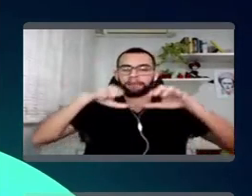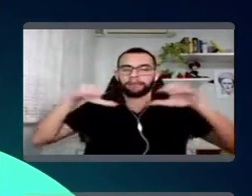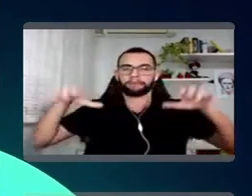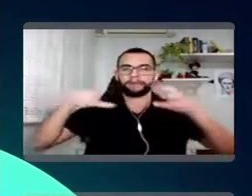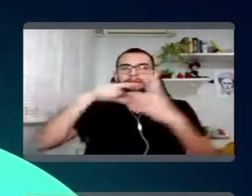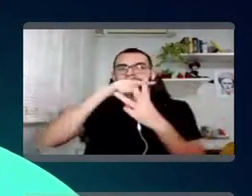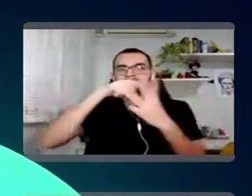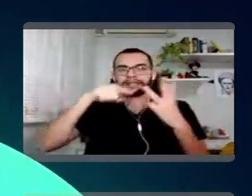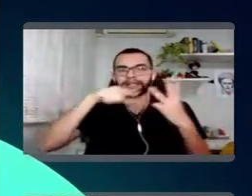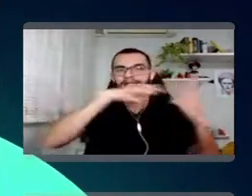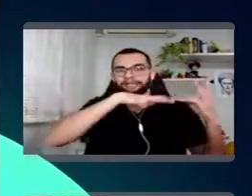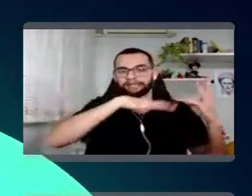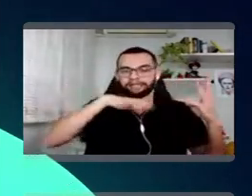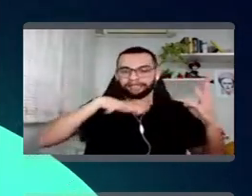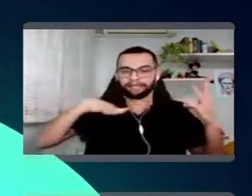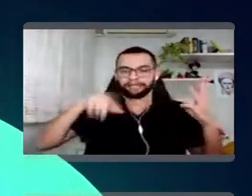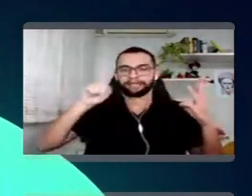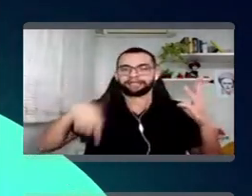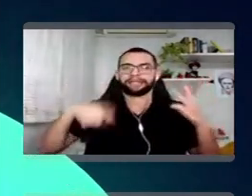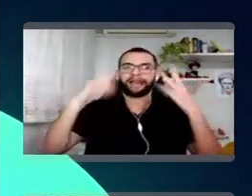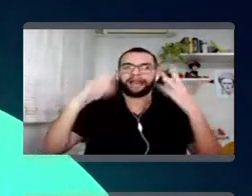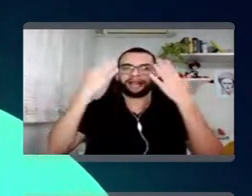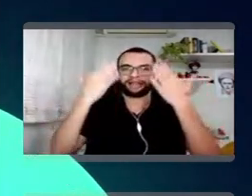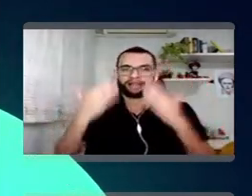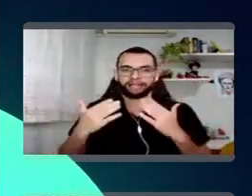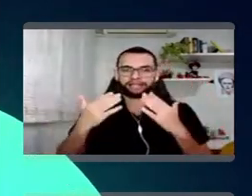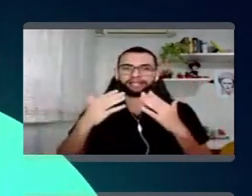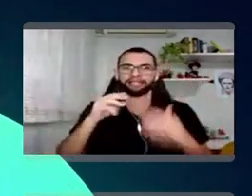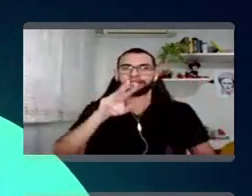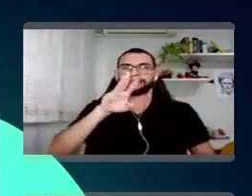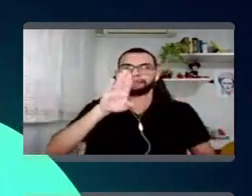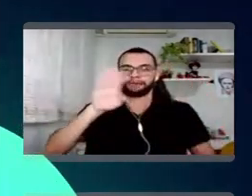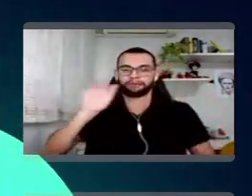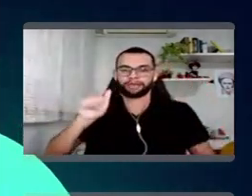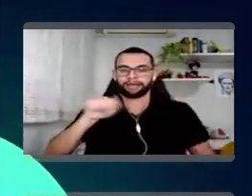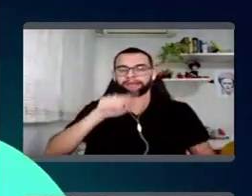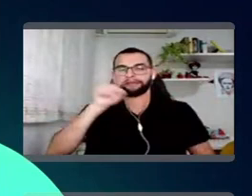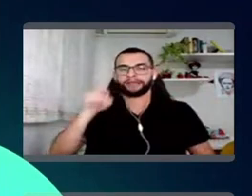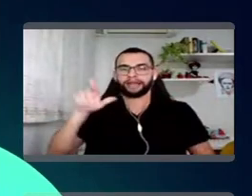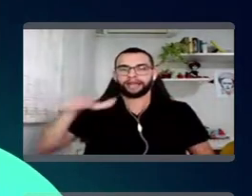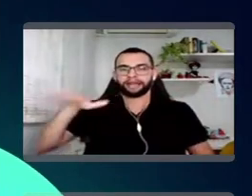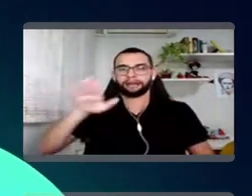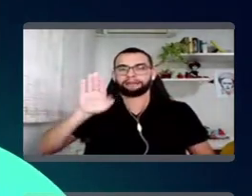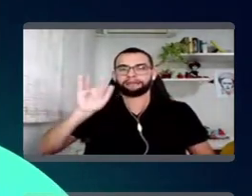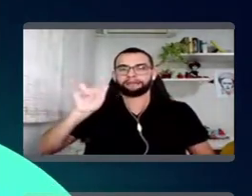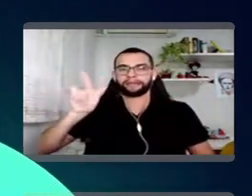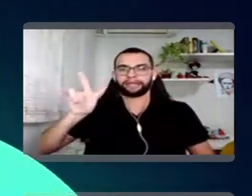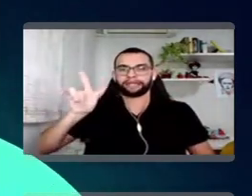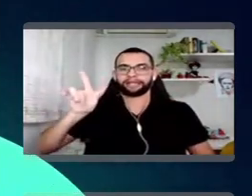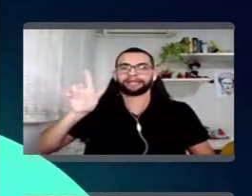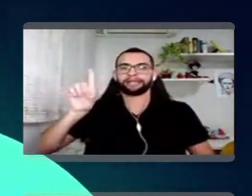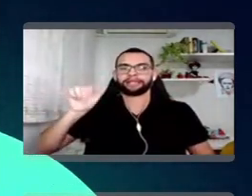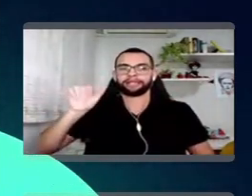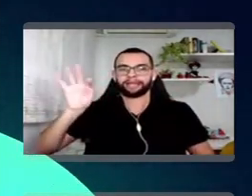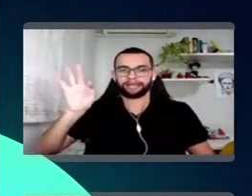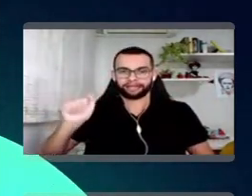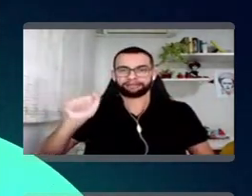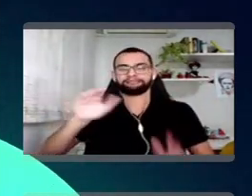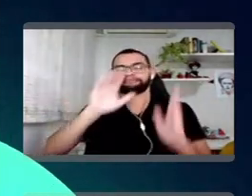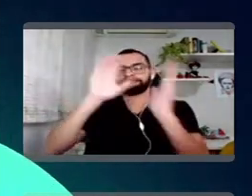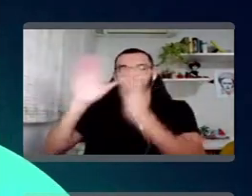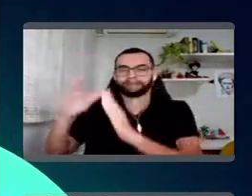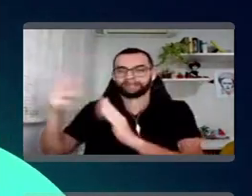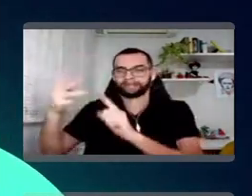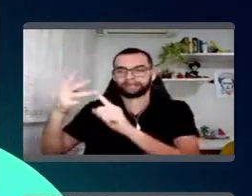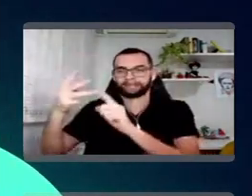É o a gente chama de Web Analytics, WA, BI, que é toda a parte de Big Data, e tem a parte de AI, que é a parte de inteligência artificial